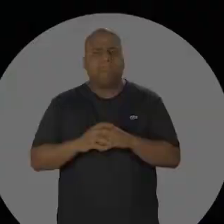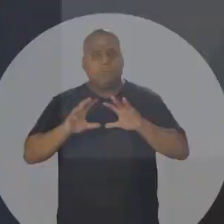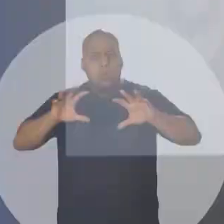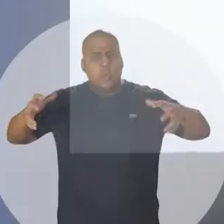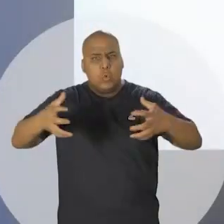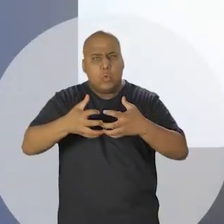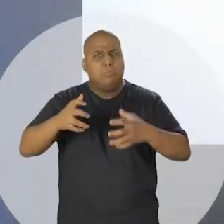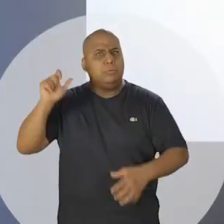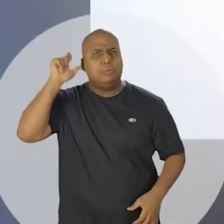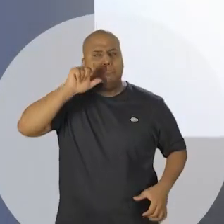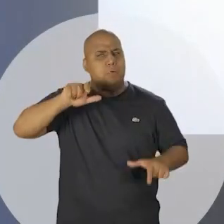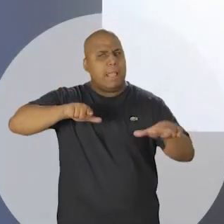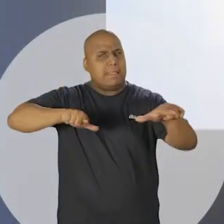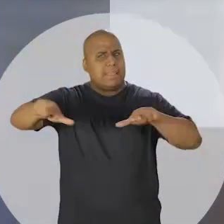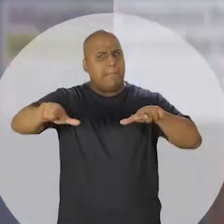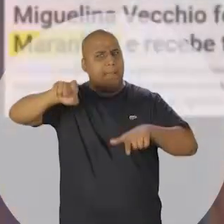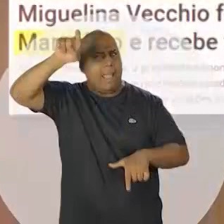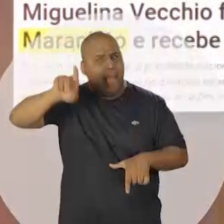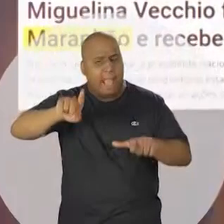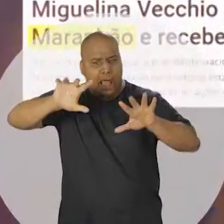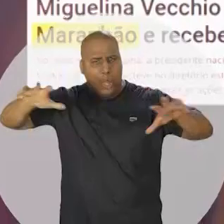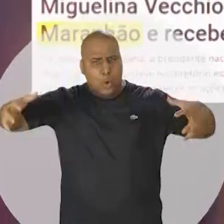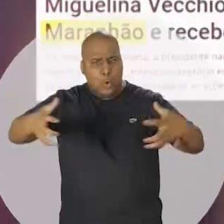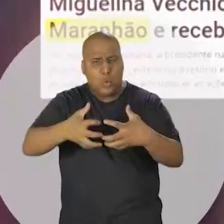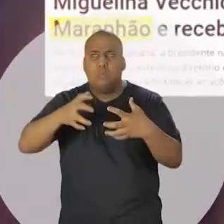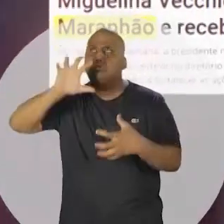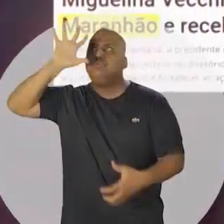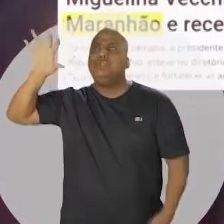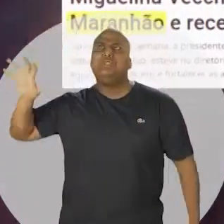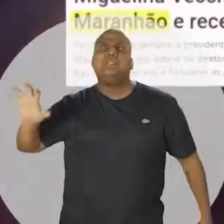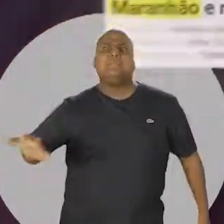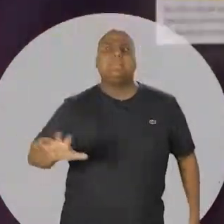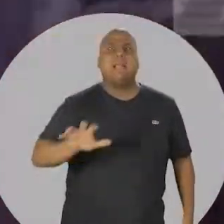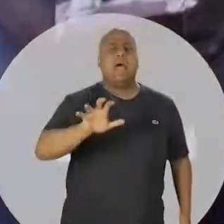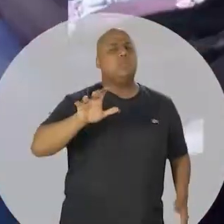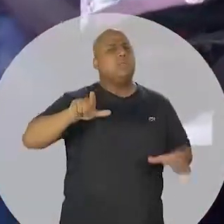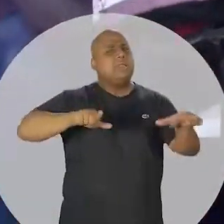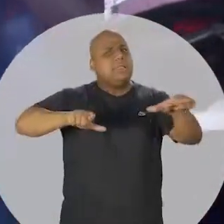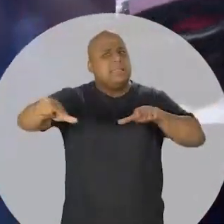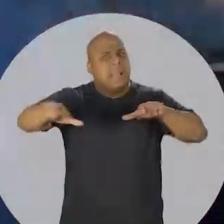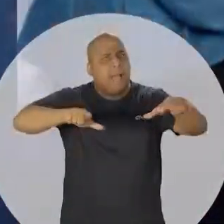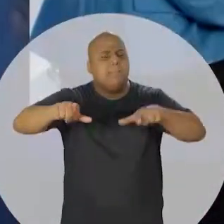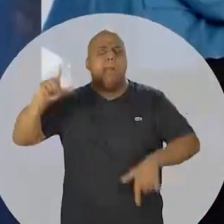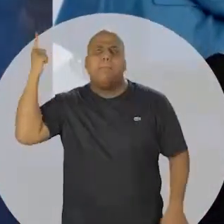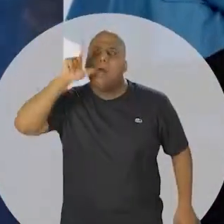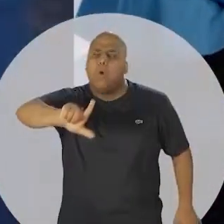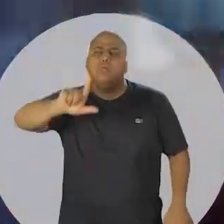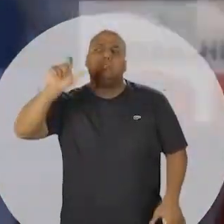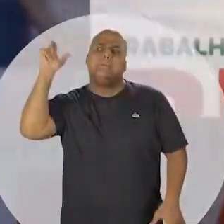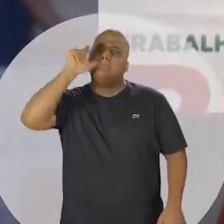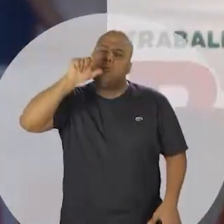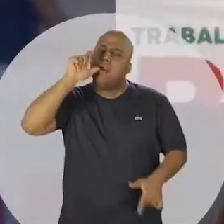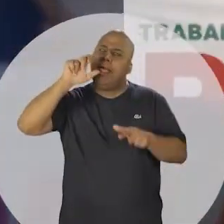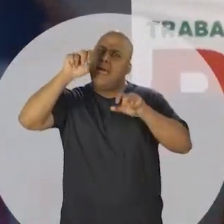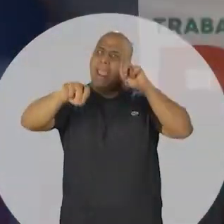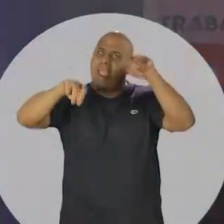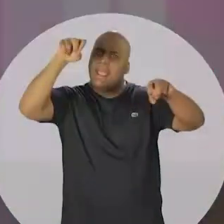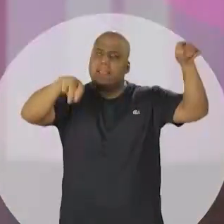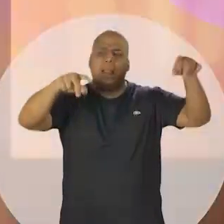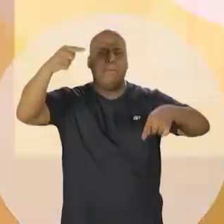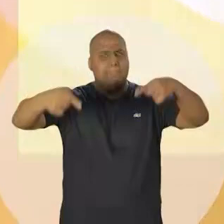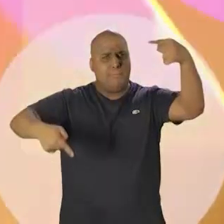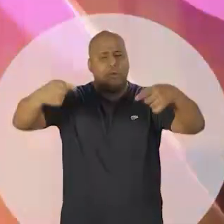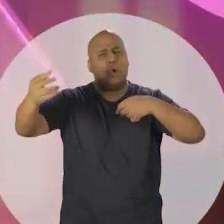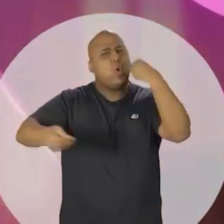A ação da mulher trabalhista é um movimento com representação em todos os estados e trabalha pelo aumento do espaço da mulher na política.